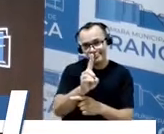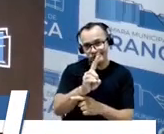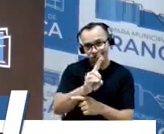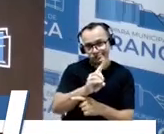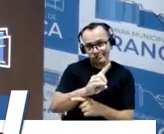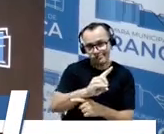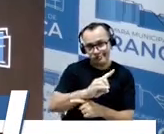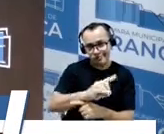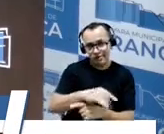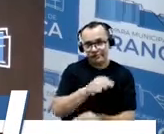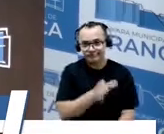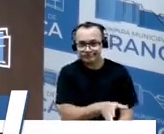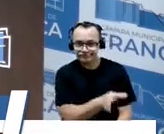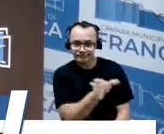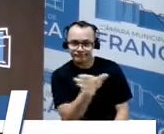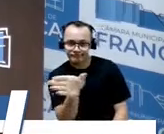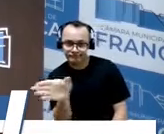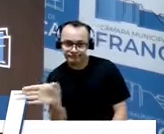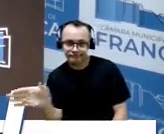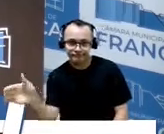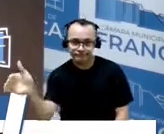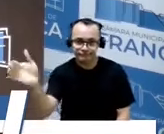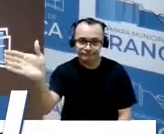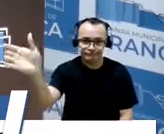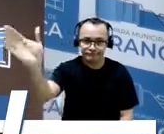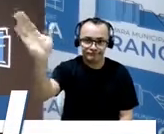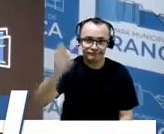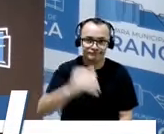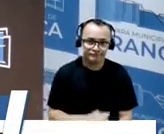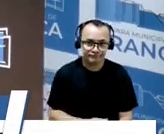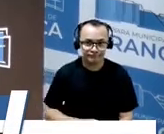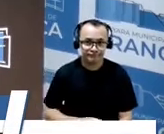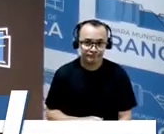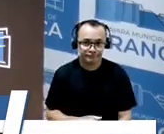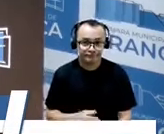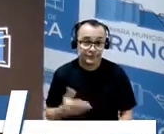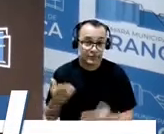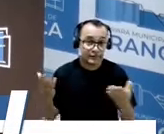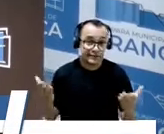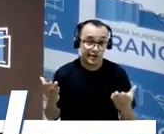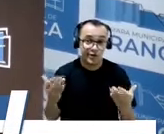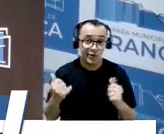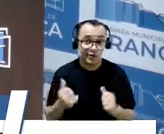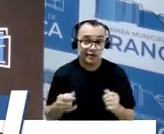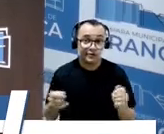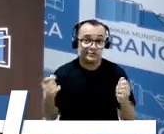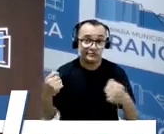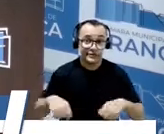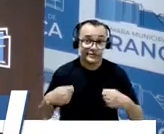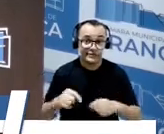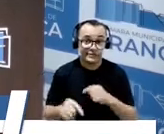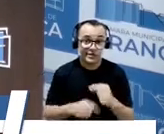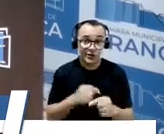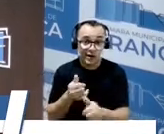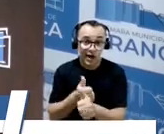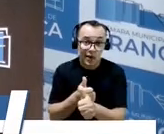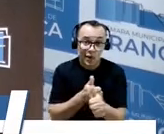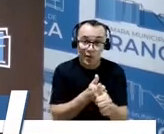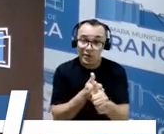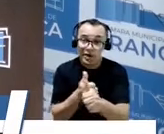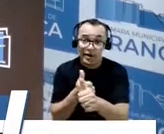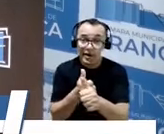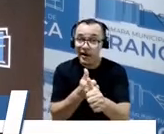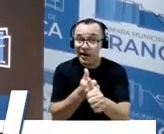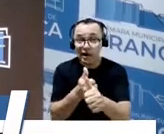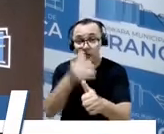a alça ali de acesso às chácaras. Então, tudo isso tem que se acompanhar para que não se aconteça o que